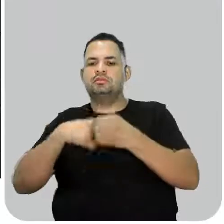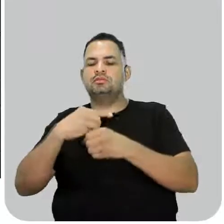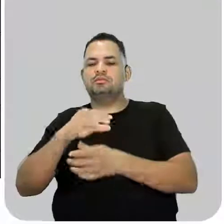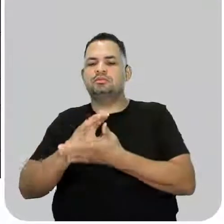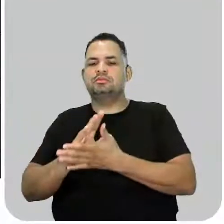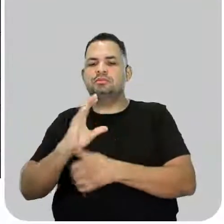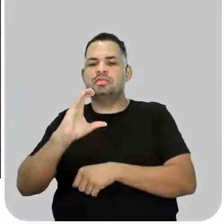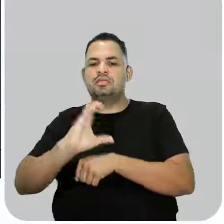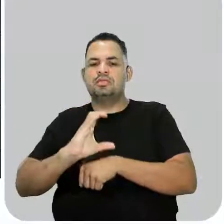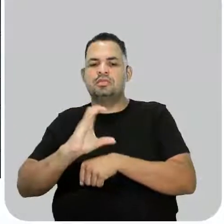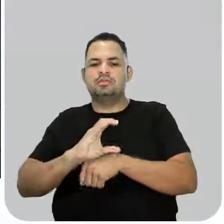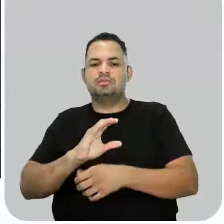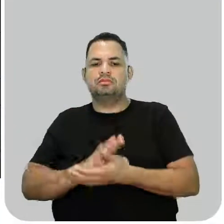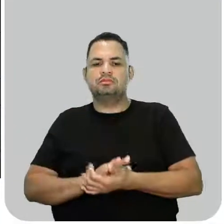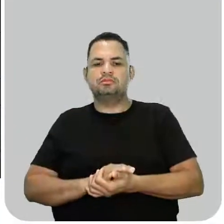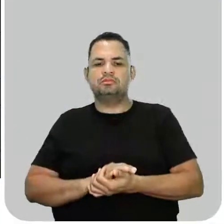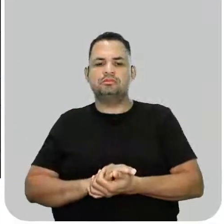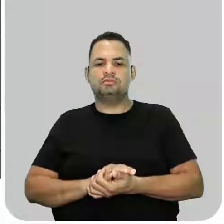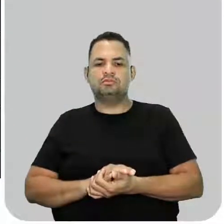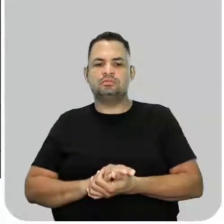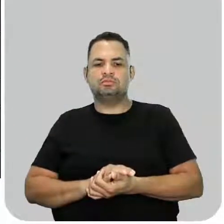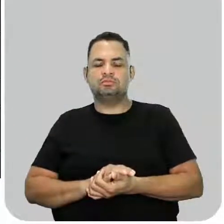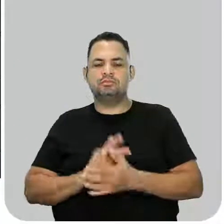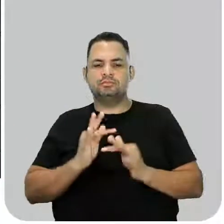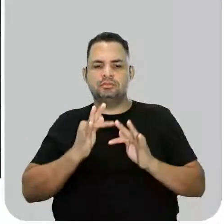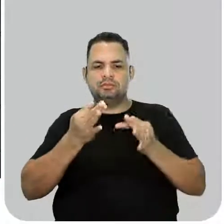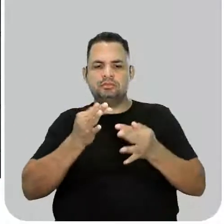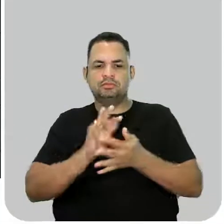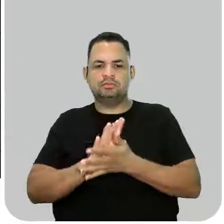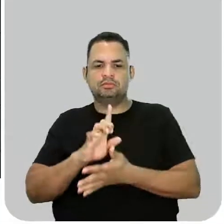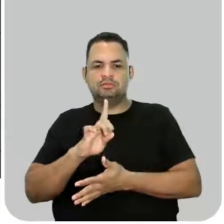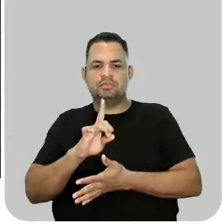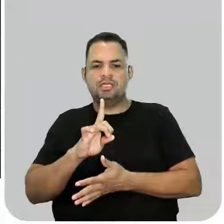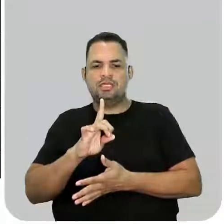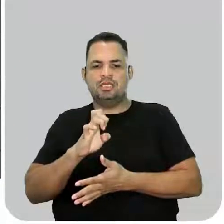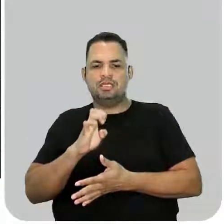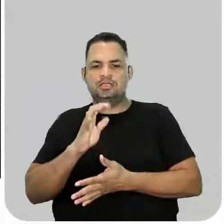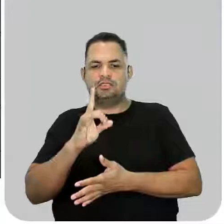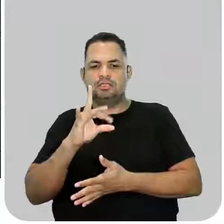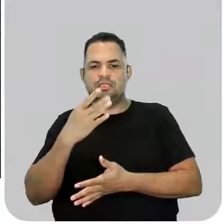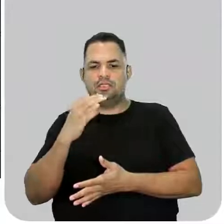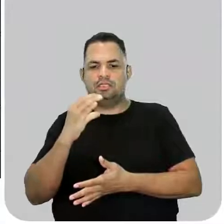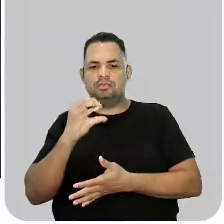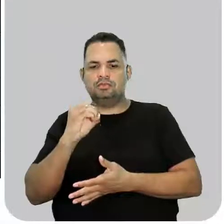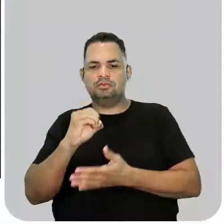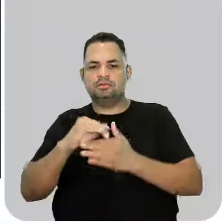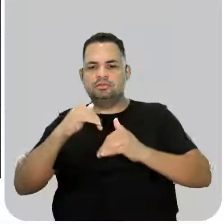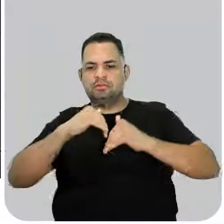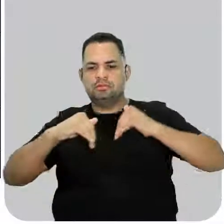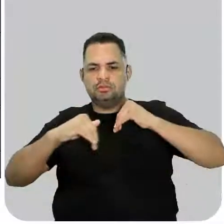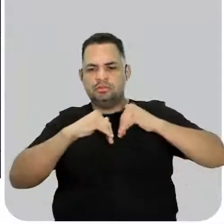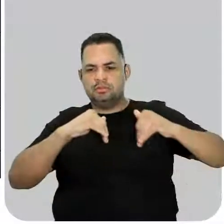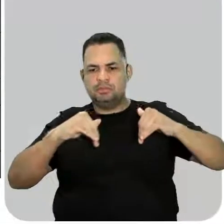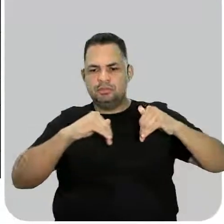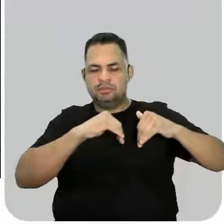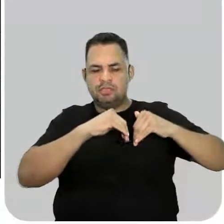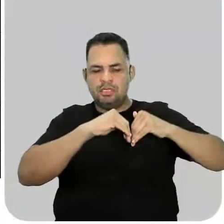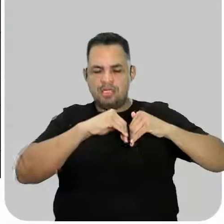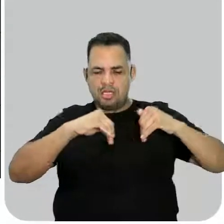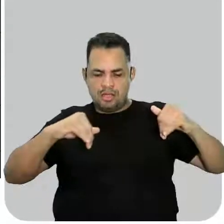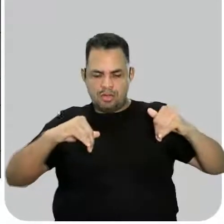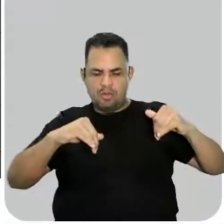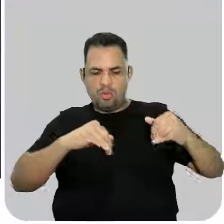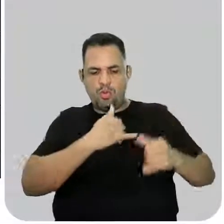Hexano. E o último é a destilação, que é a gente tem a separação do óleo e